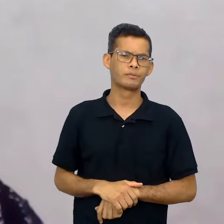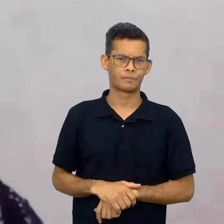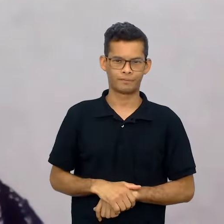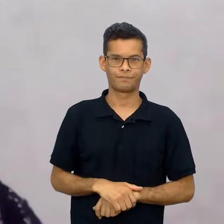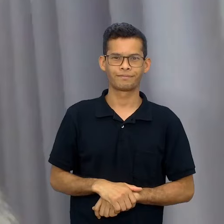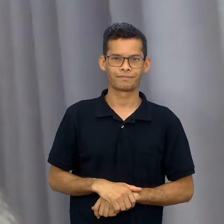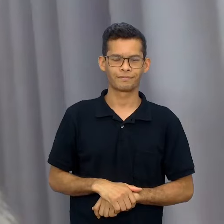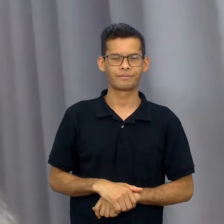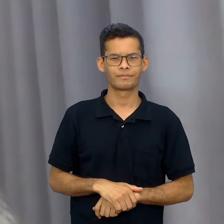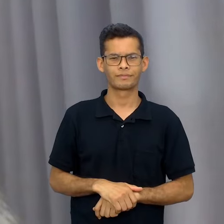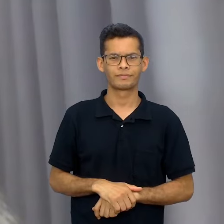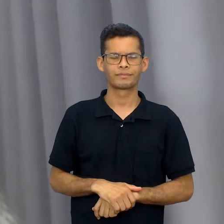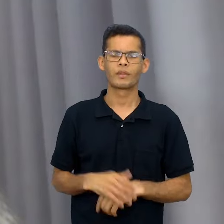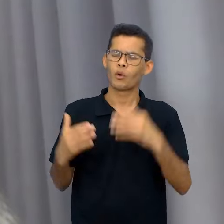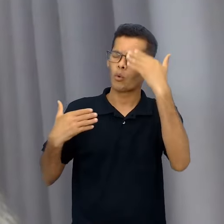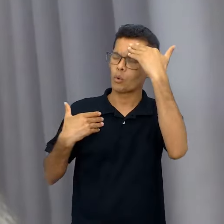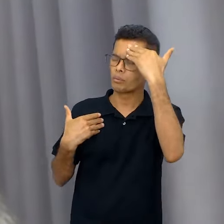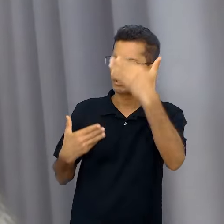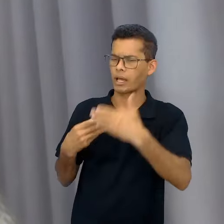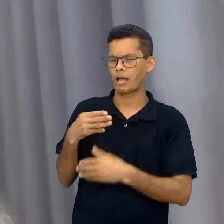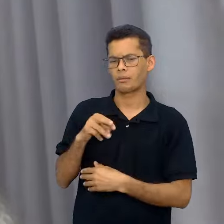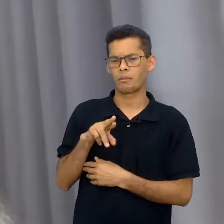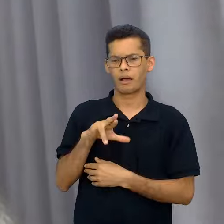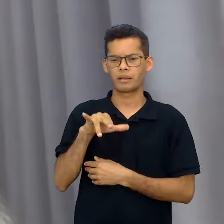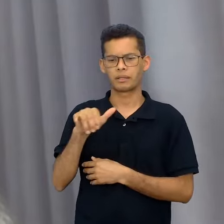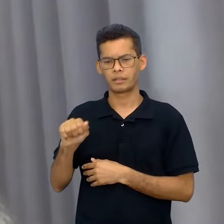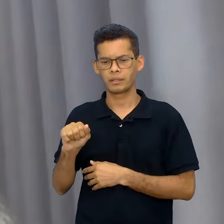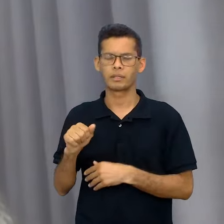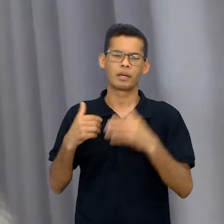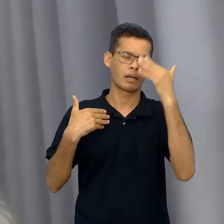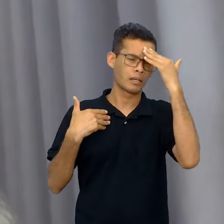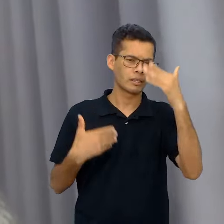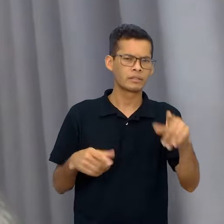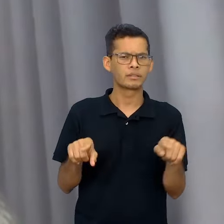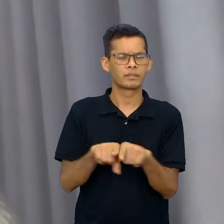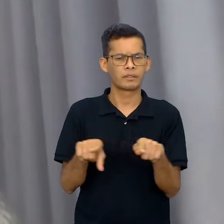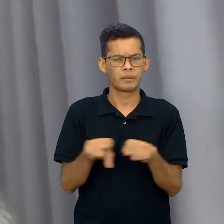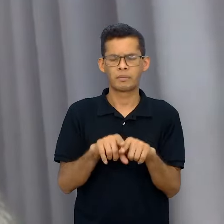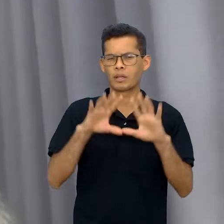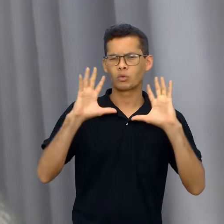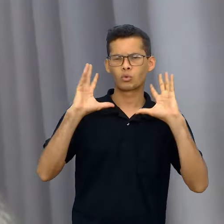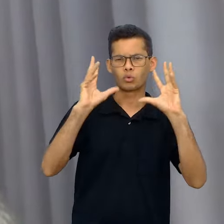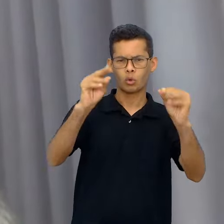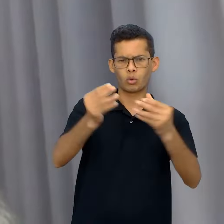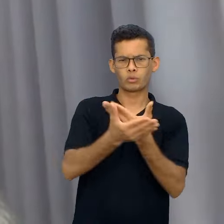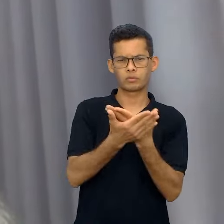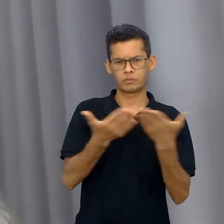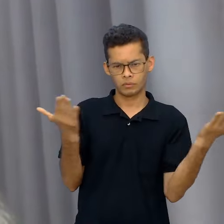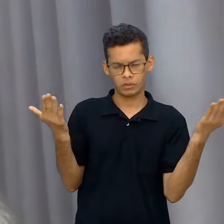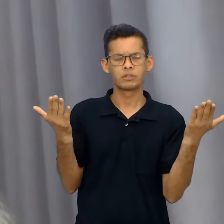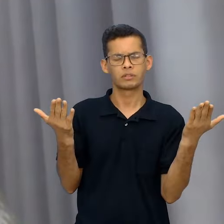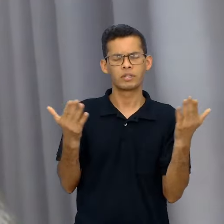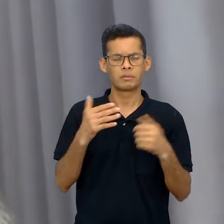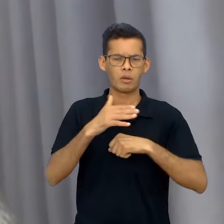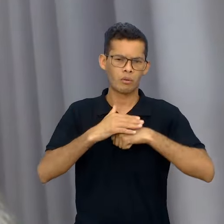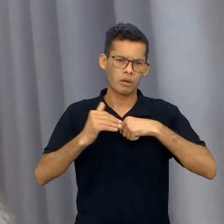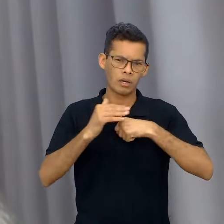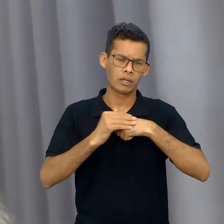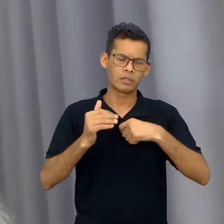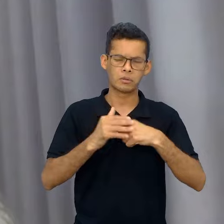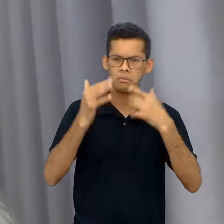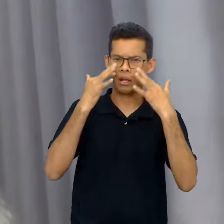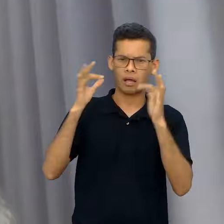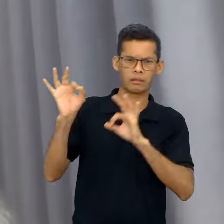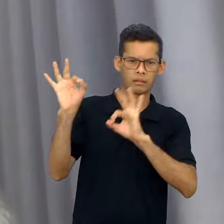Muito obrigada, Maria Tereza, também gostaria de agradecer a todos vocês, pelo carinho, pela